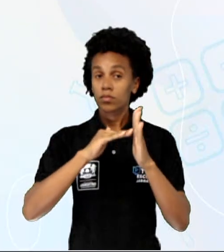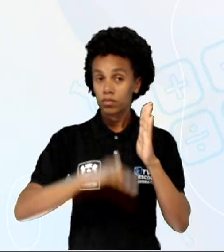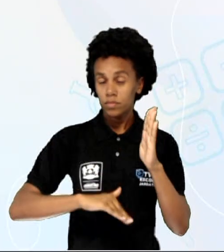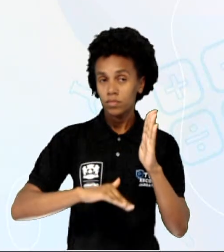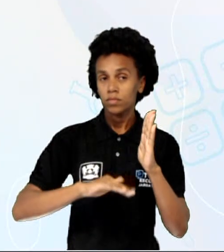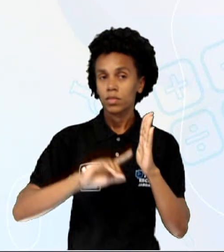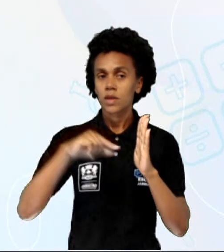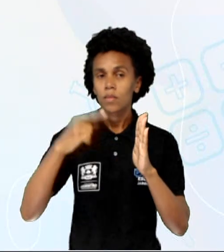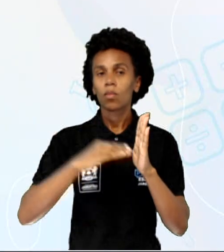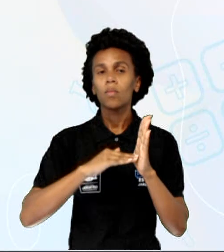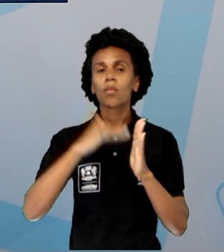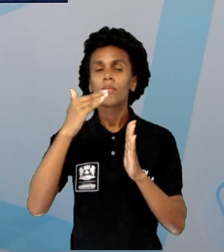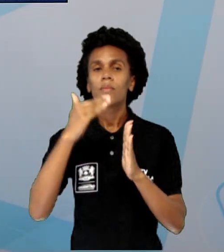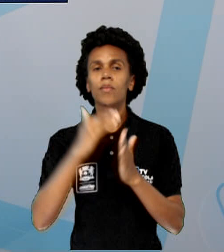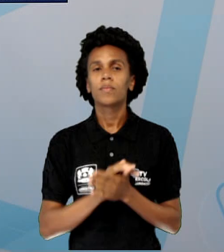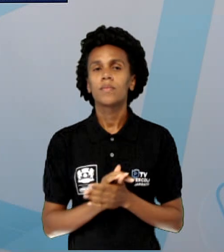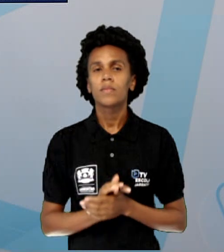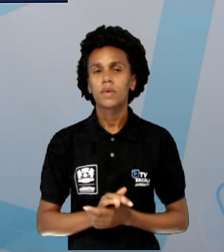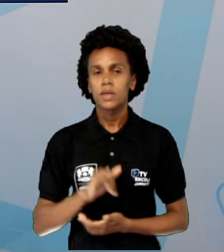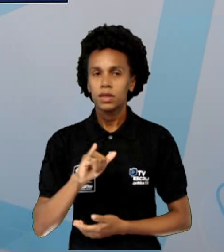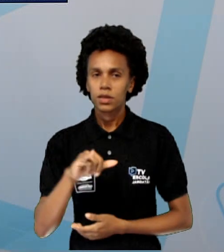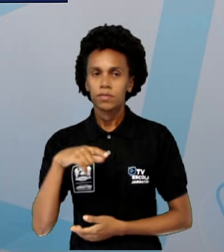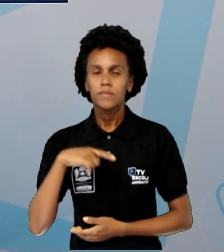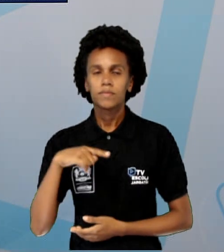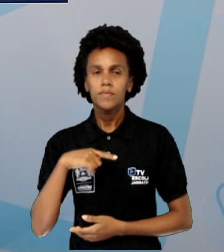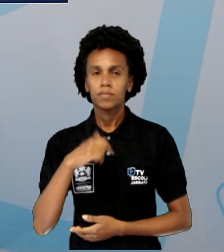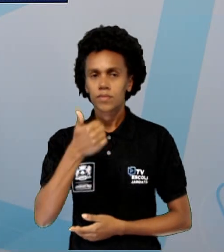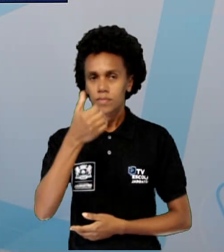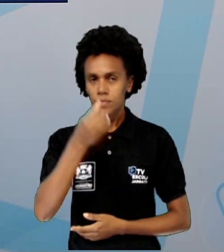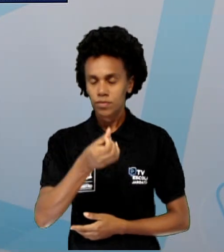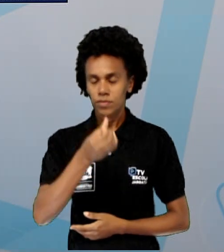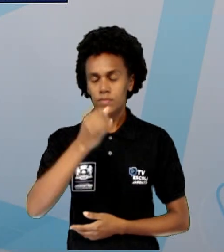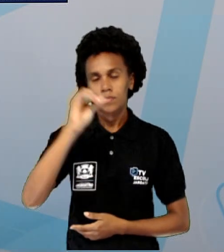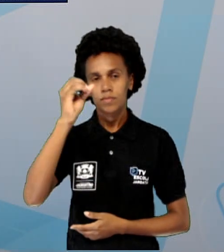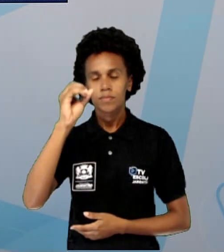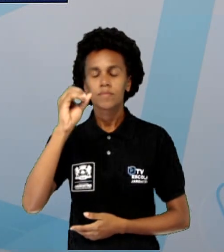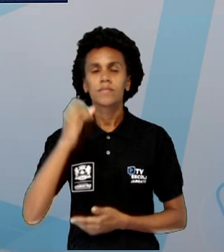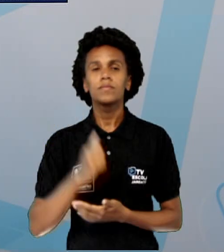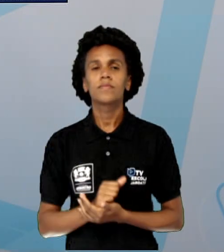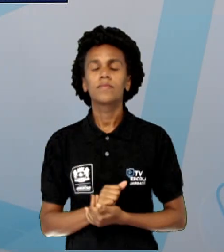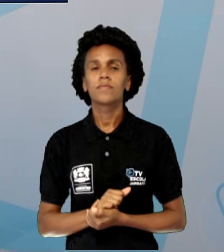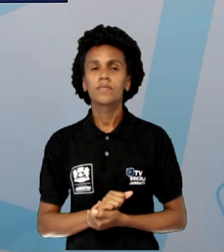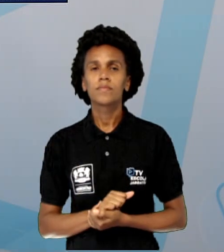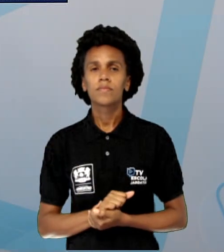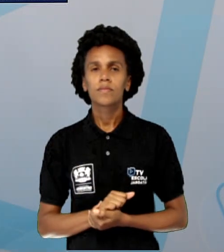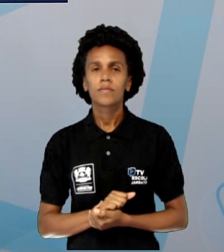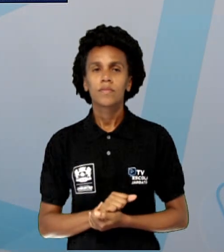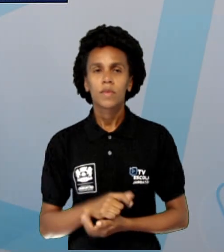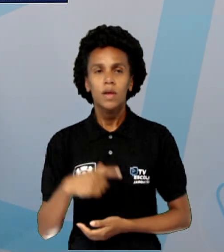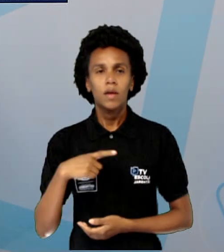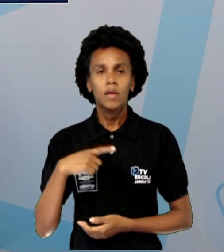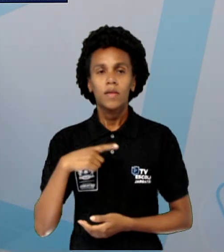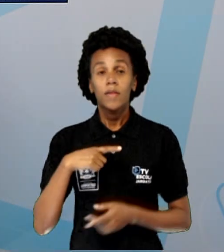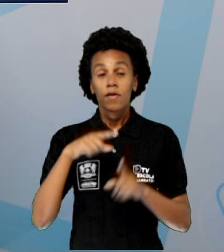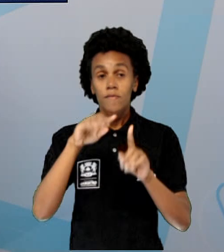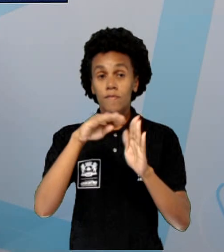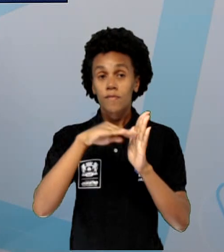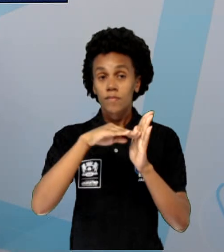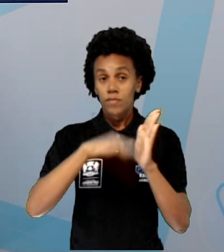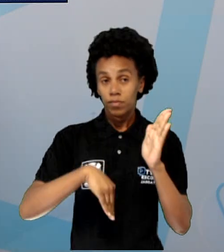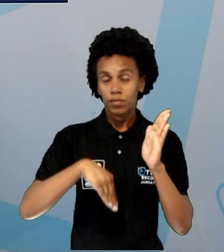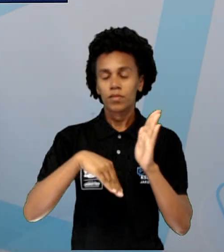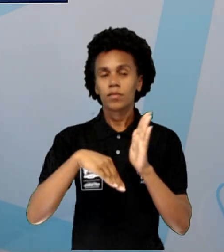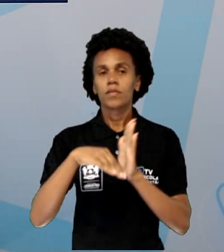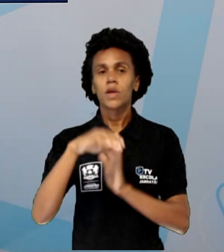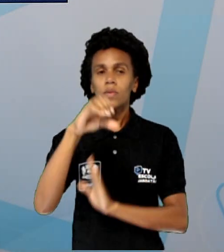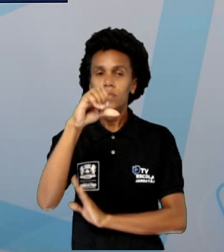a gente tinha 16 em 24 e houve uma queda de 9 graus, significa que para eu voltar nessa temperatura